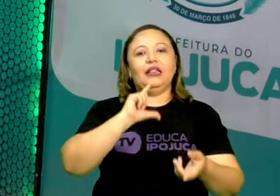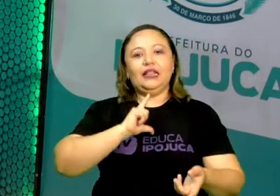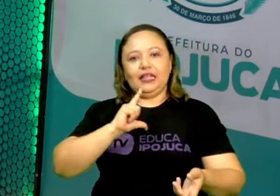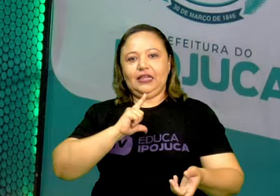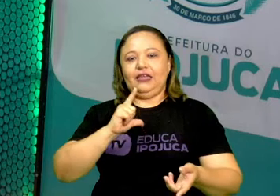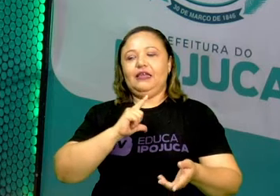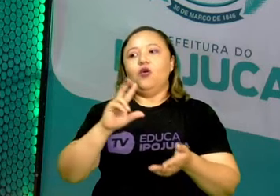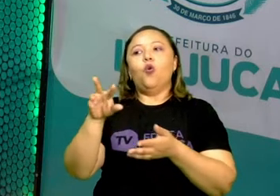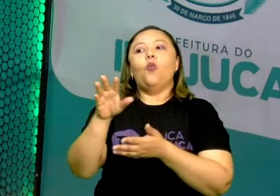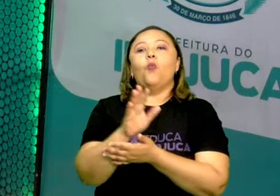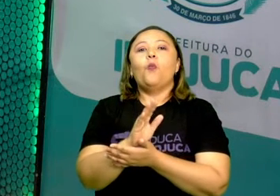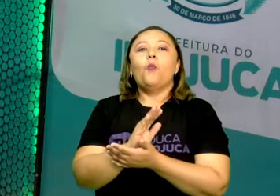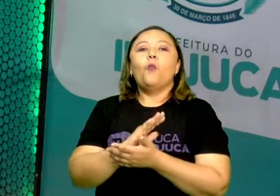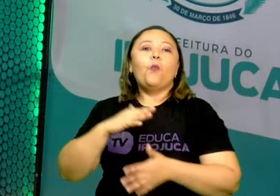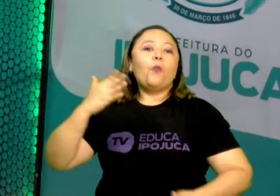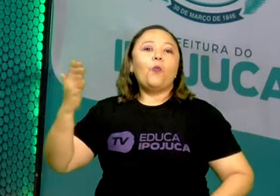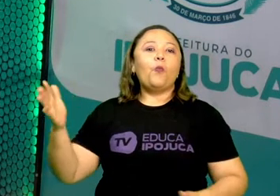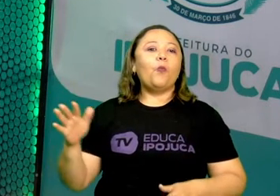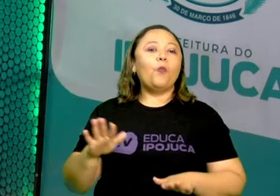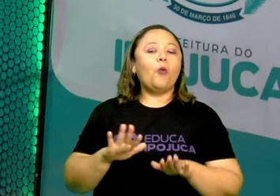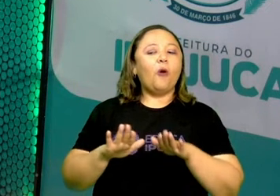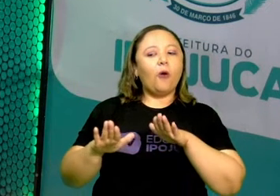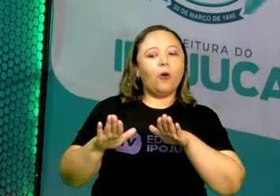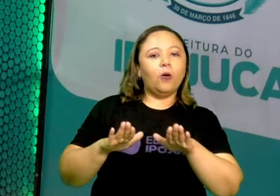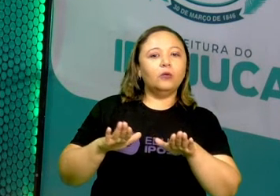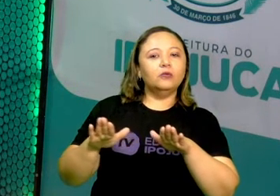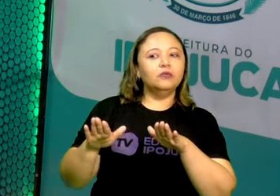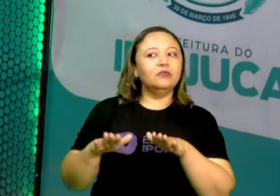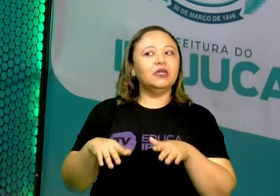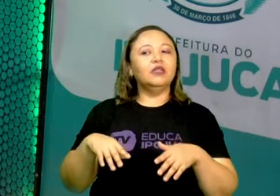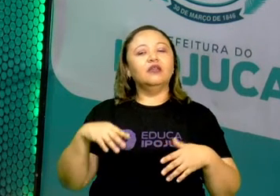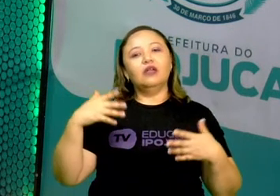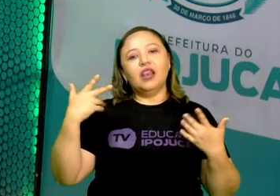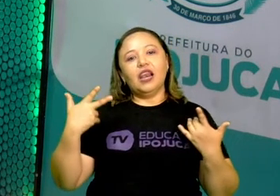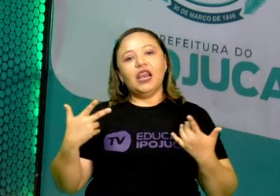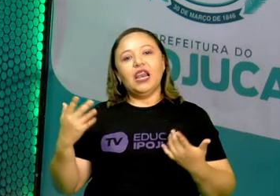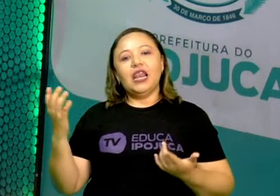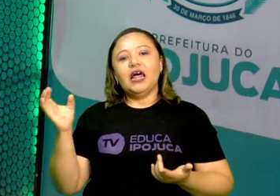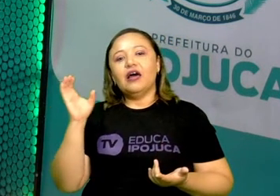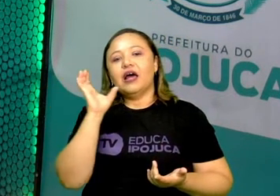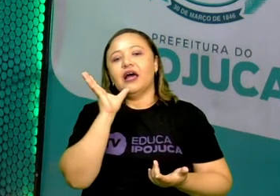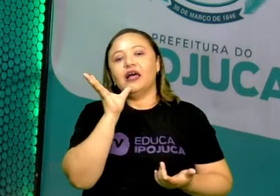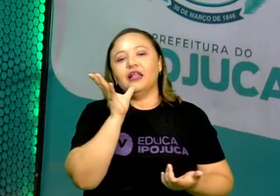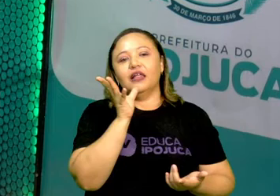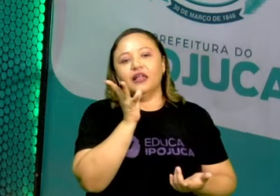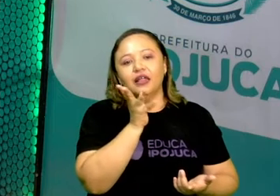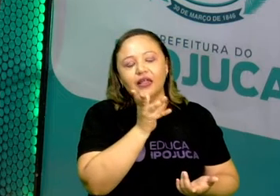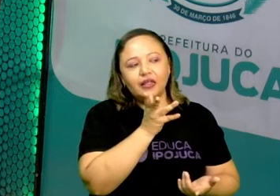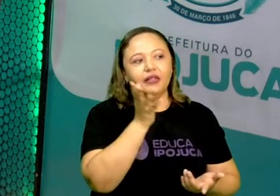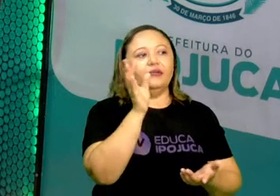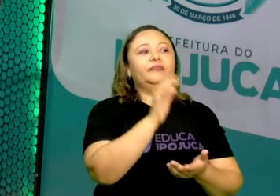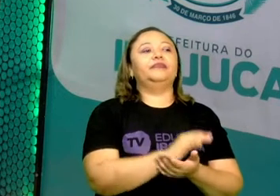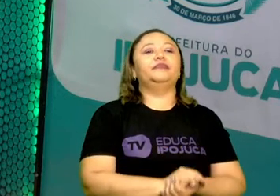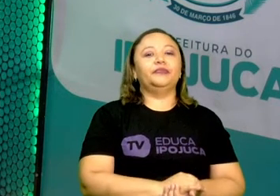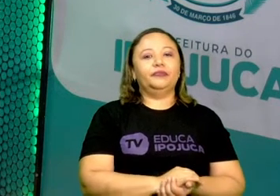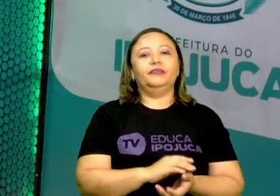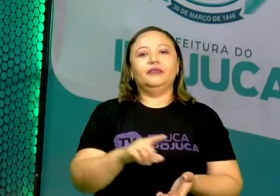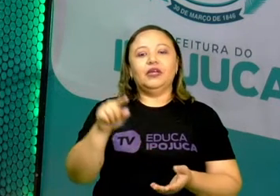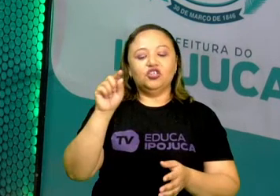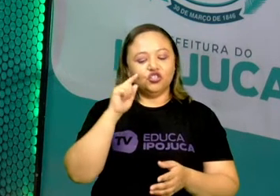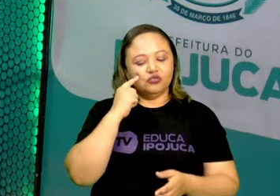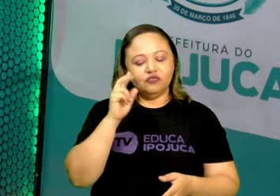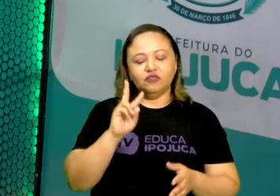movimentos acelerados e lentos também. Então, a gente pode